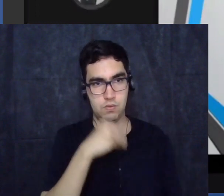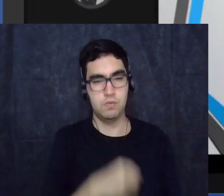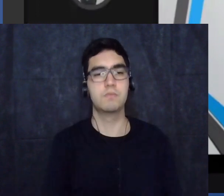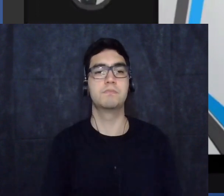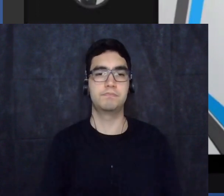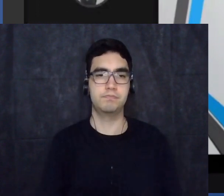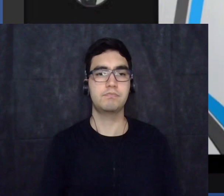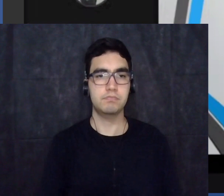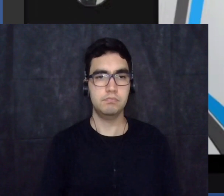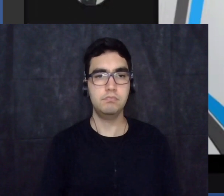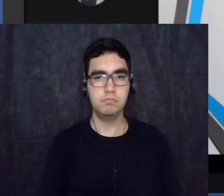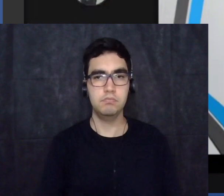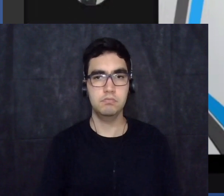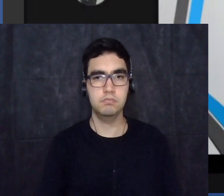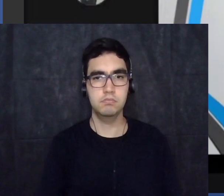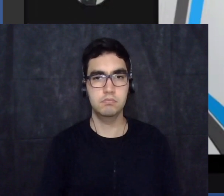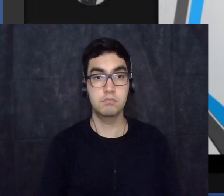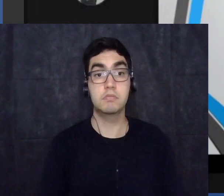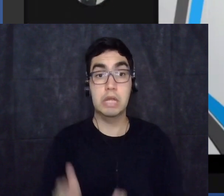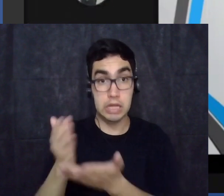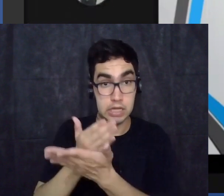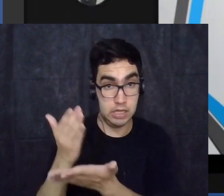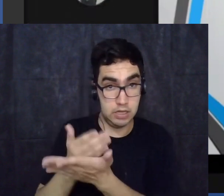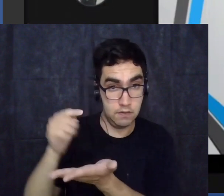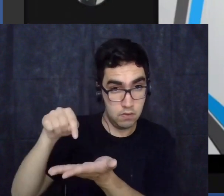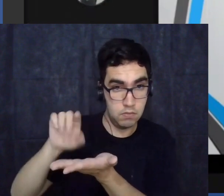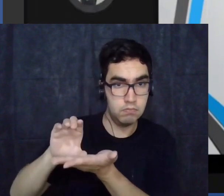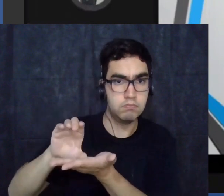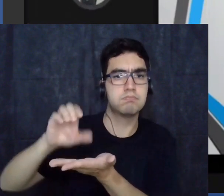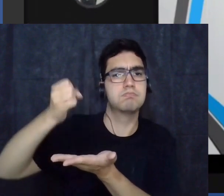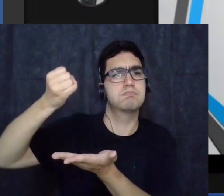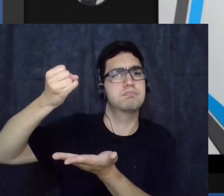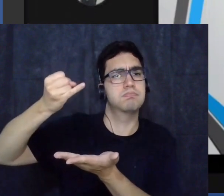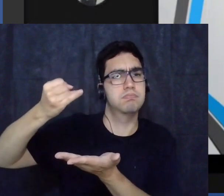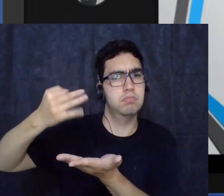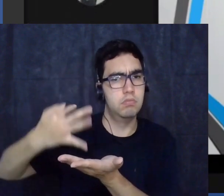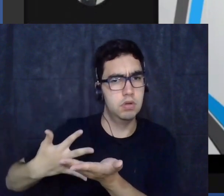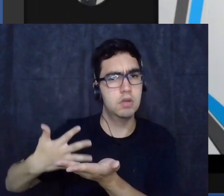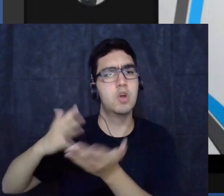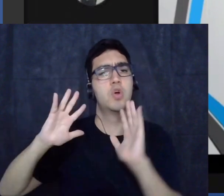um apanhado de toda